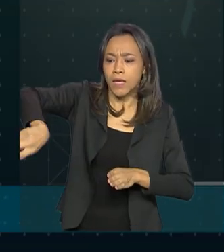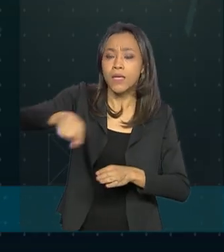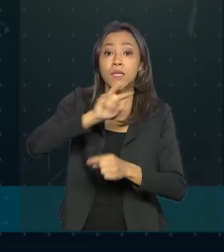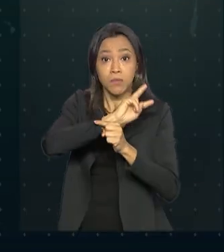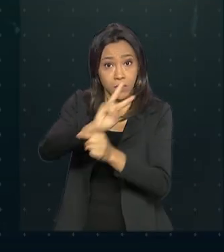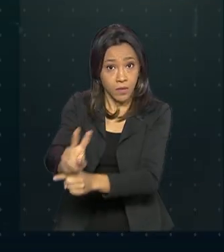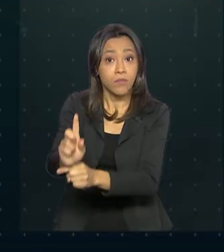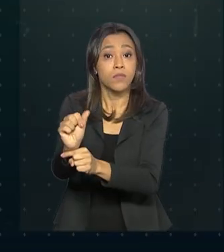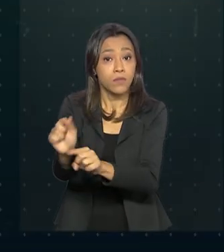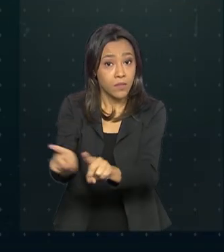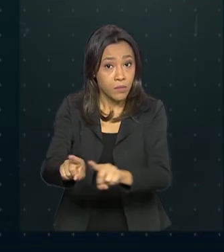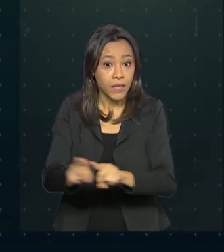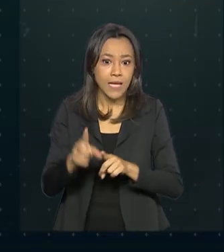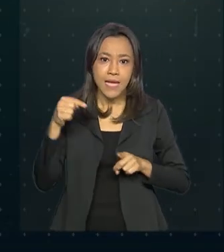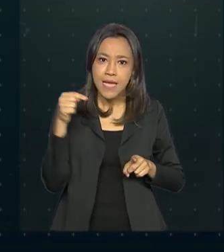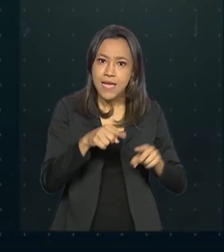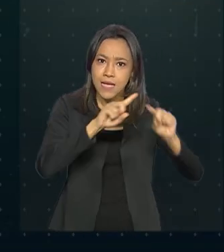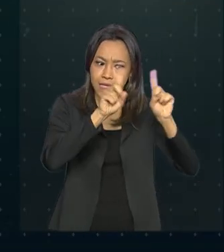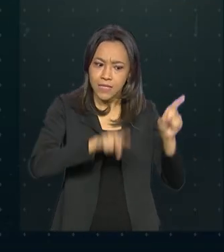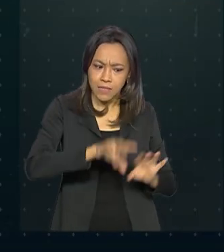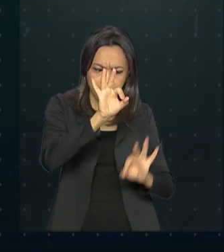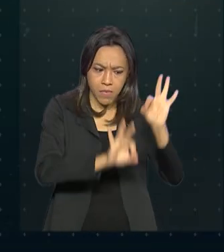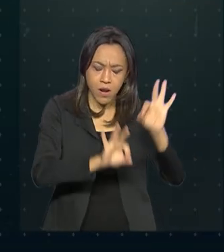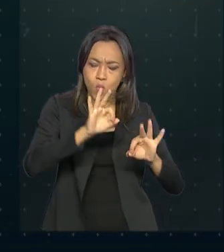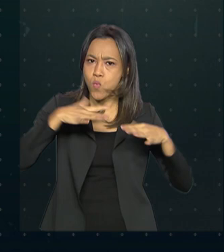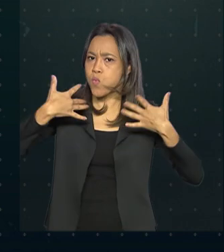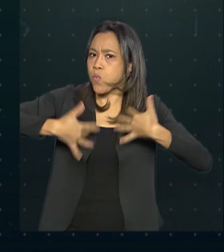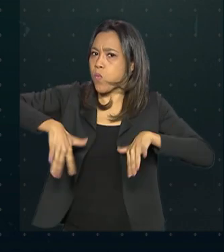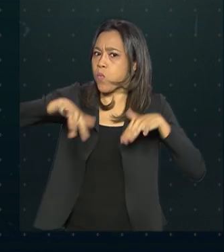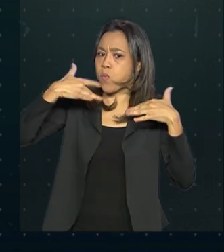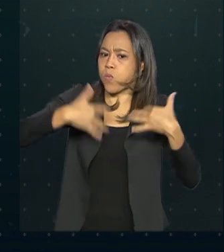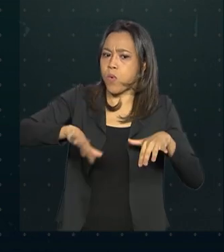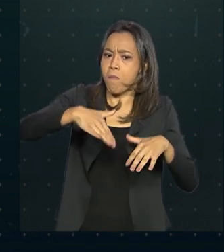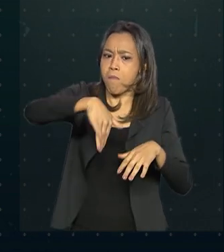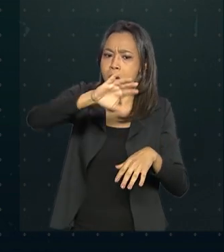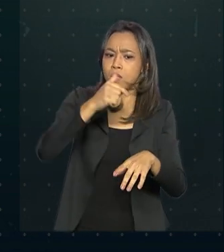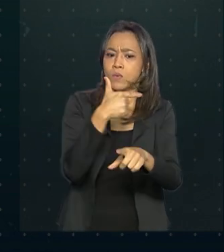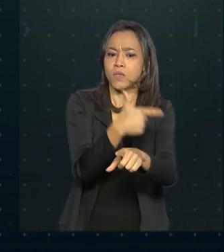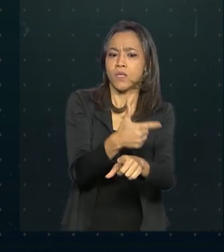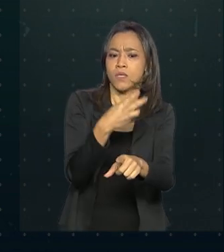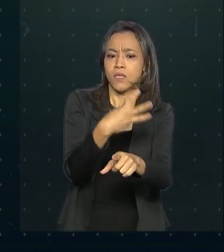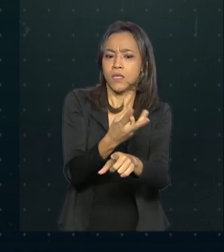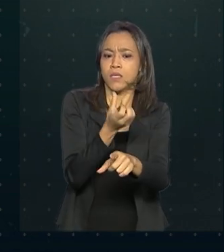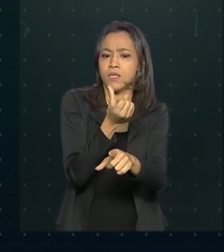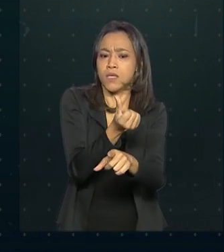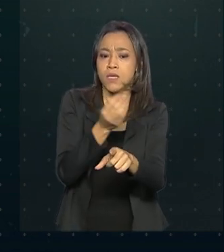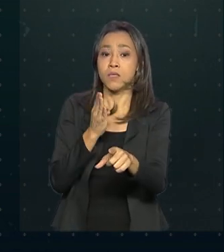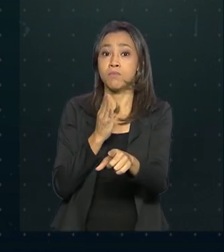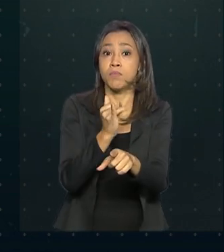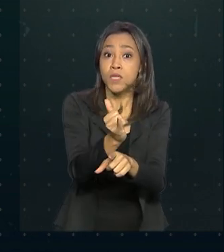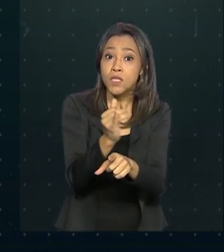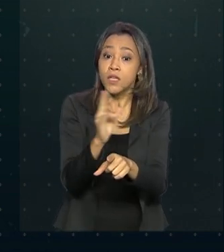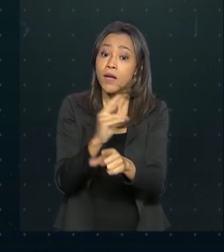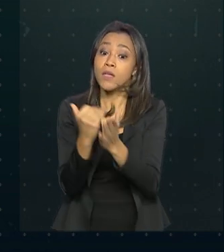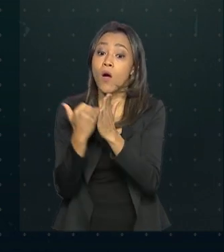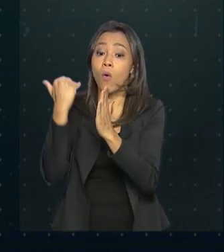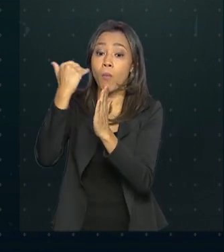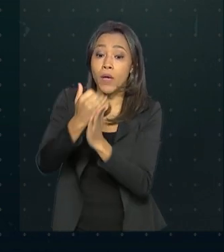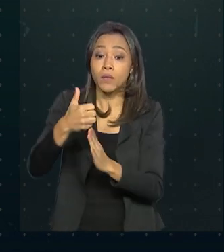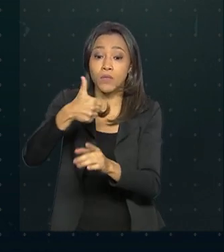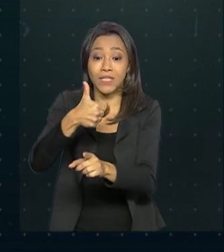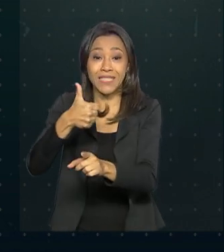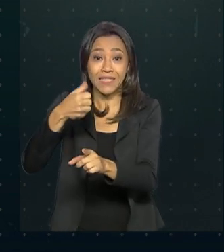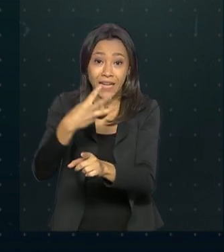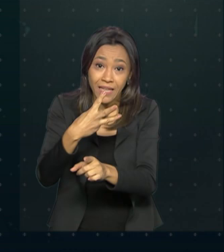Este é o maior plano safra da história, com mais de 236 bilhões de reais, um aumento de 13 bilhões